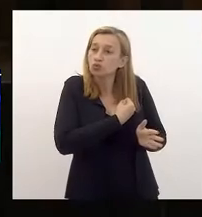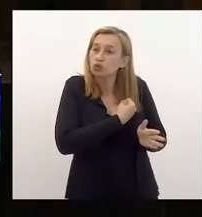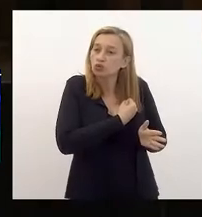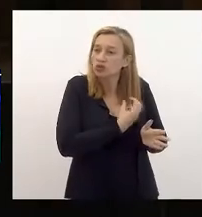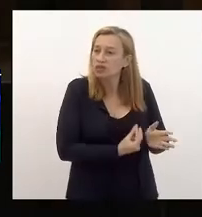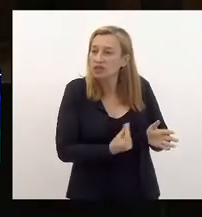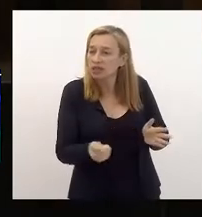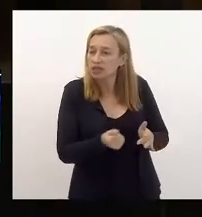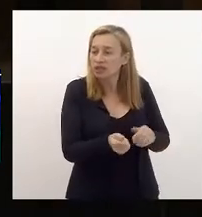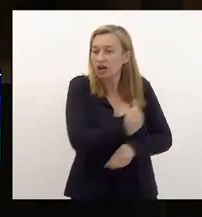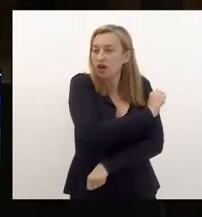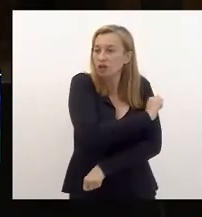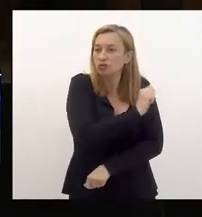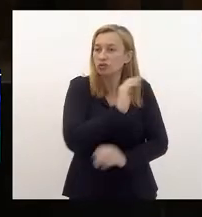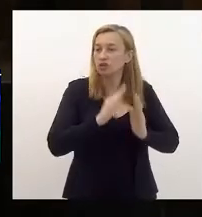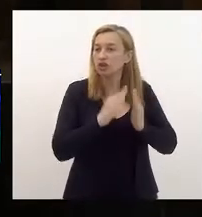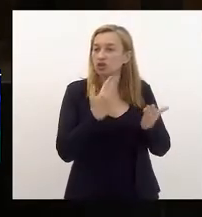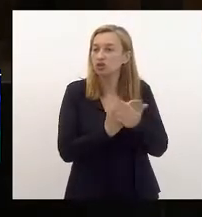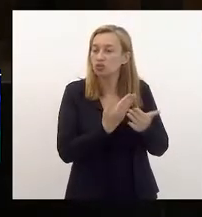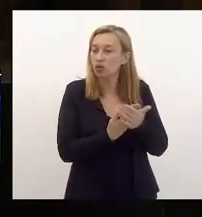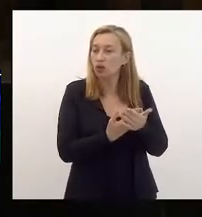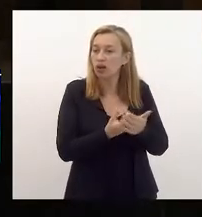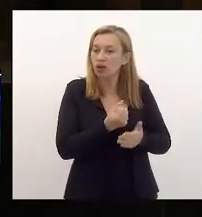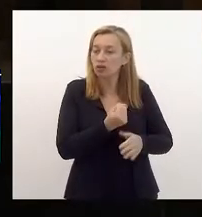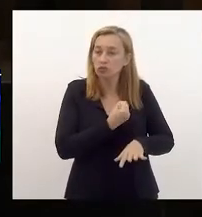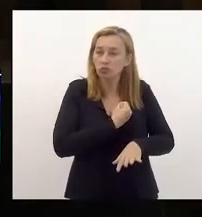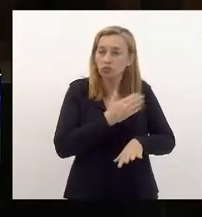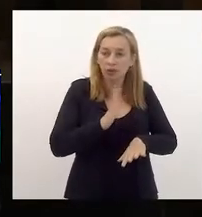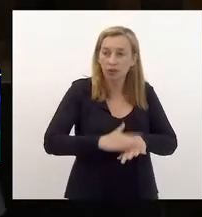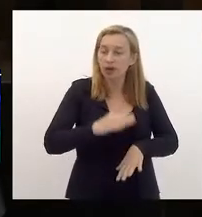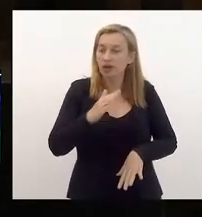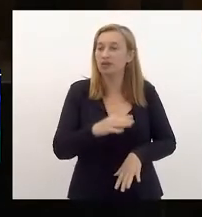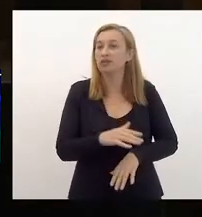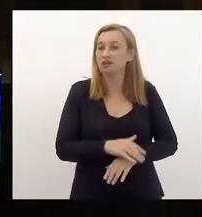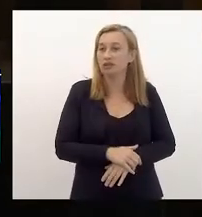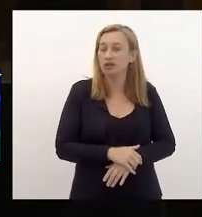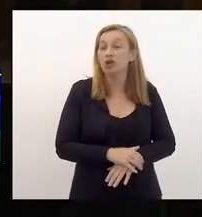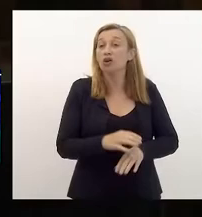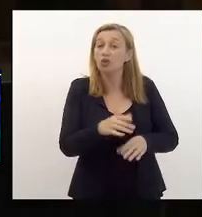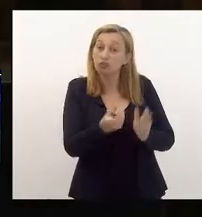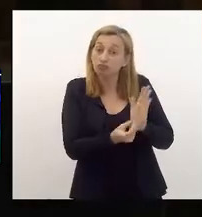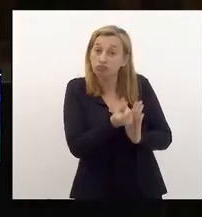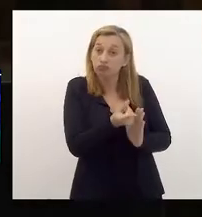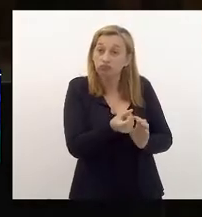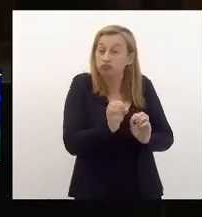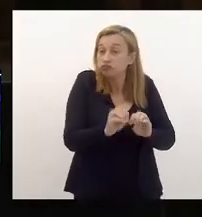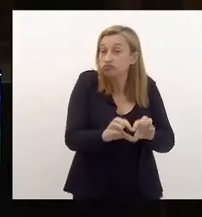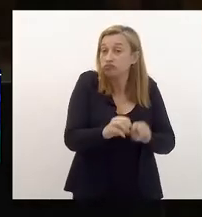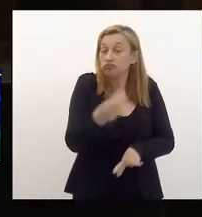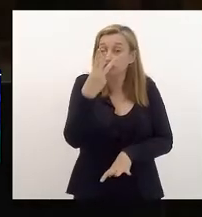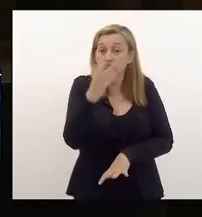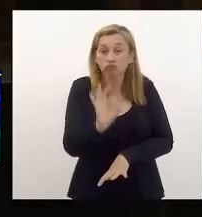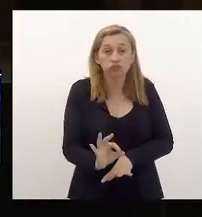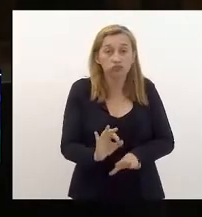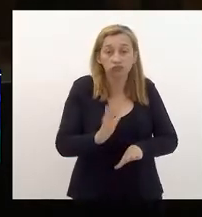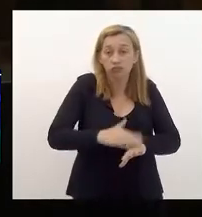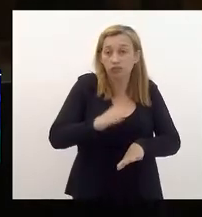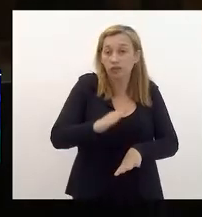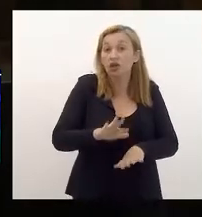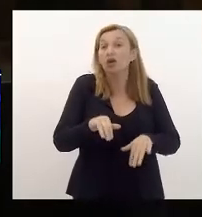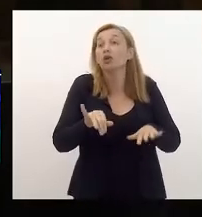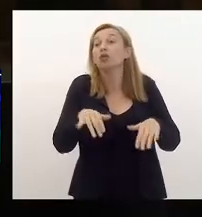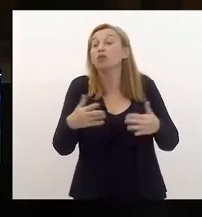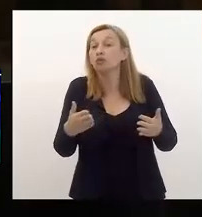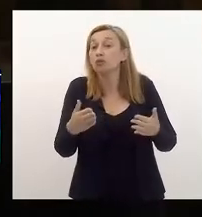do que havia sido nos anos anteriores à pandemia. E aí o orçamento da educação vai ser só 3% a mais, enquanto